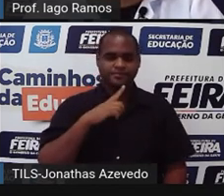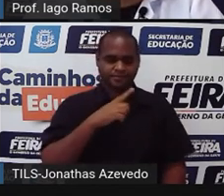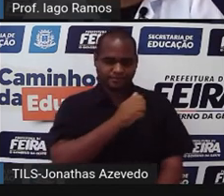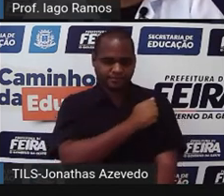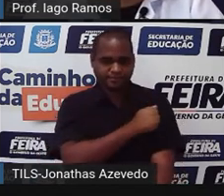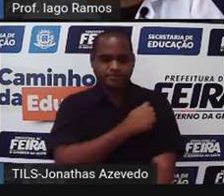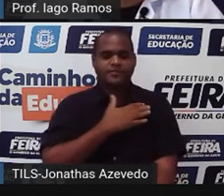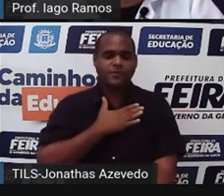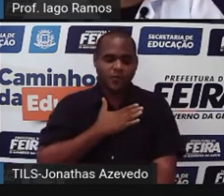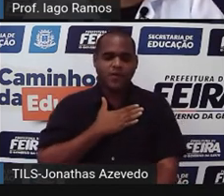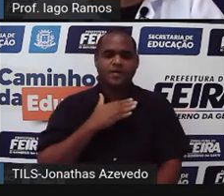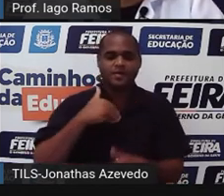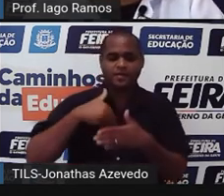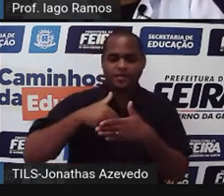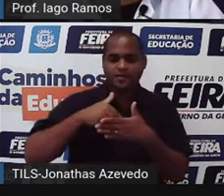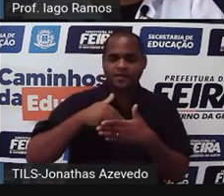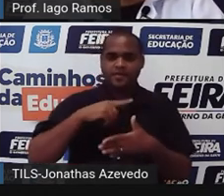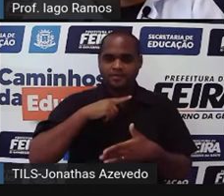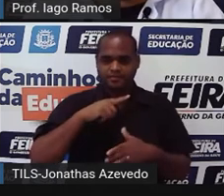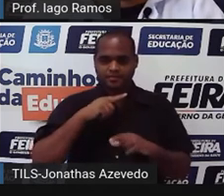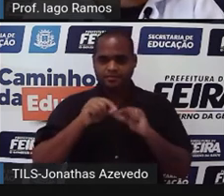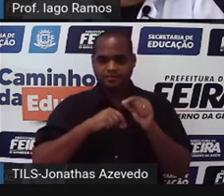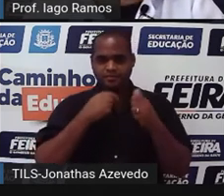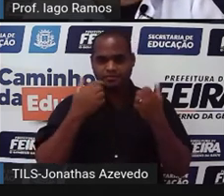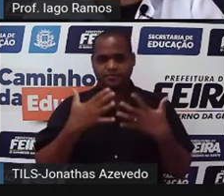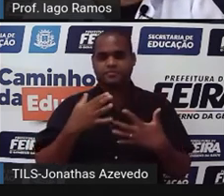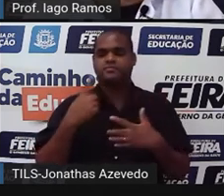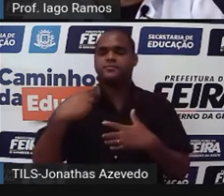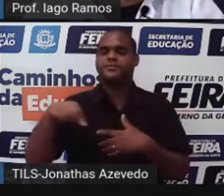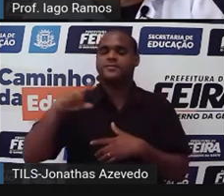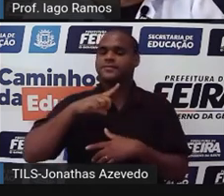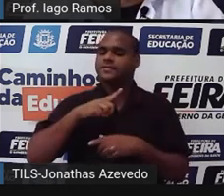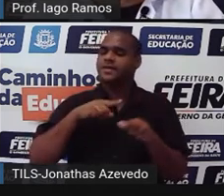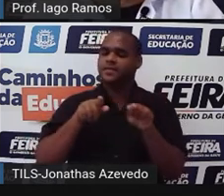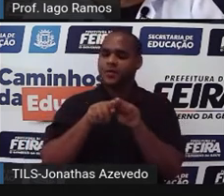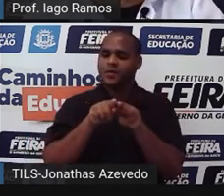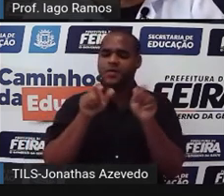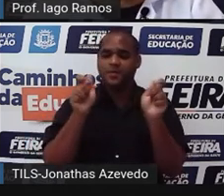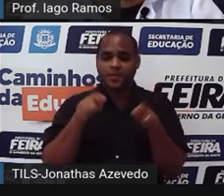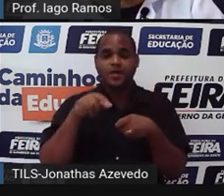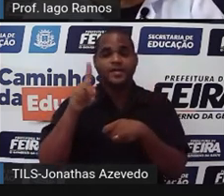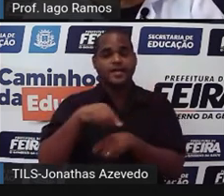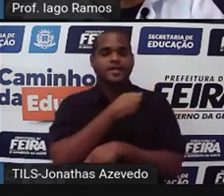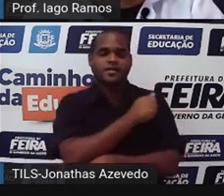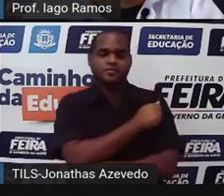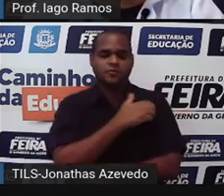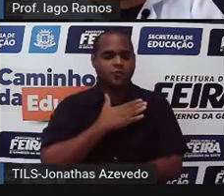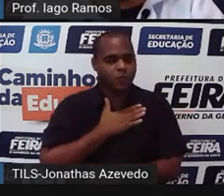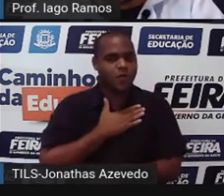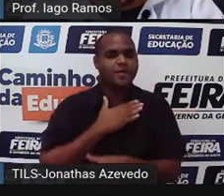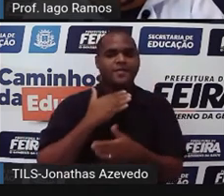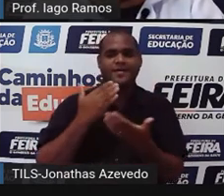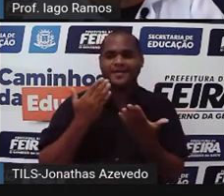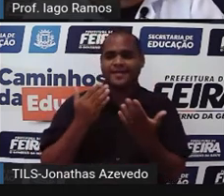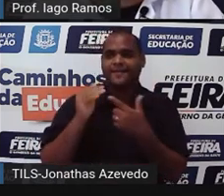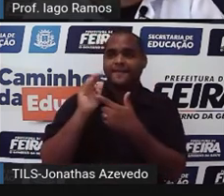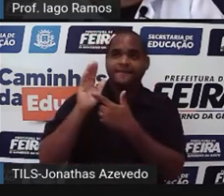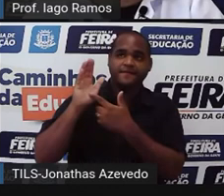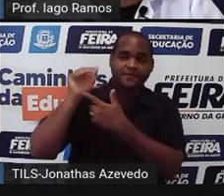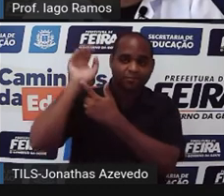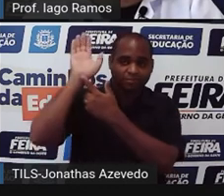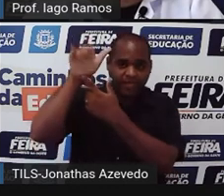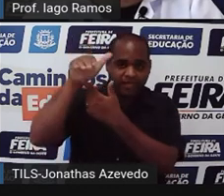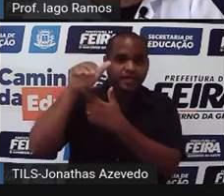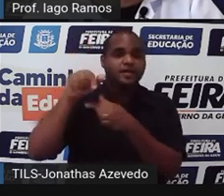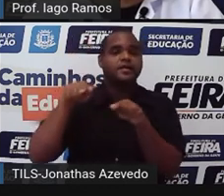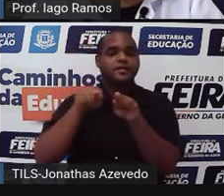gostam de futebol. Da mesma forma, a gente pode fazer para os alunos que gostam de basquete e para os